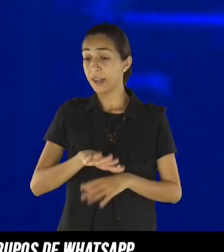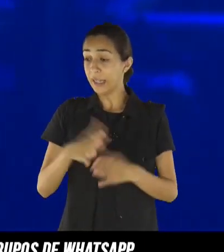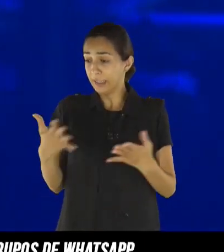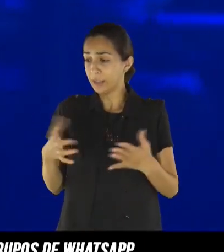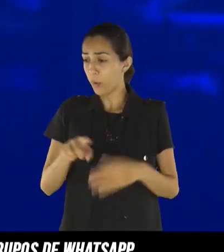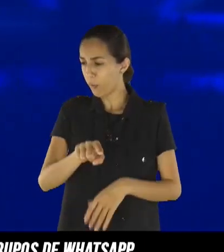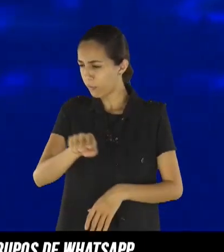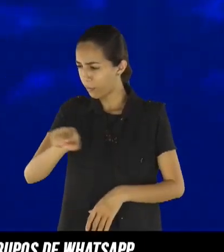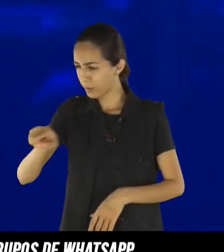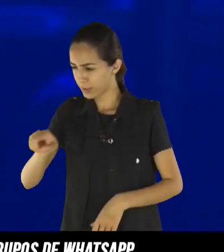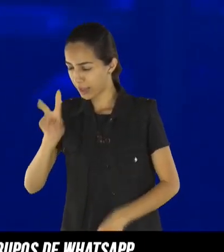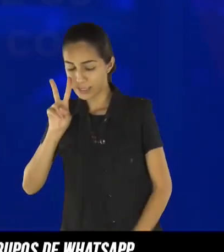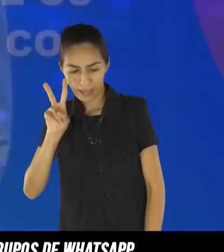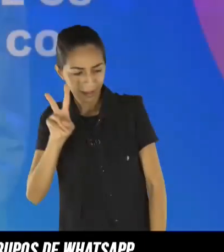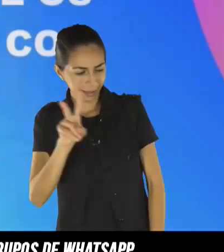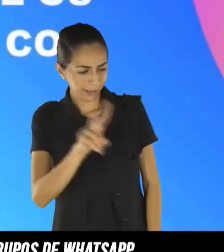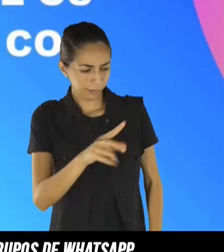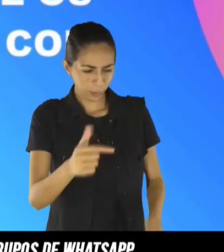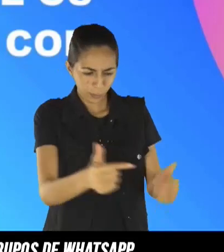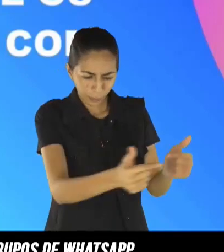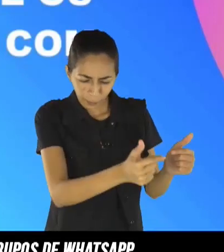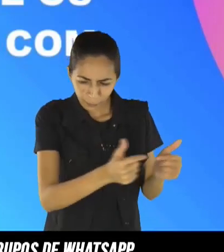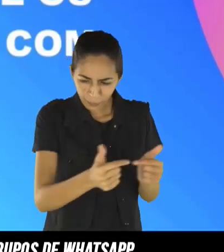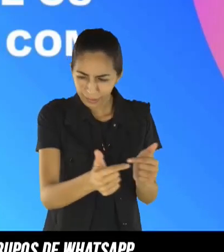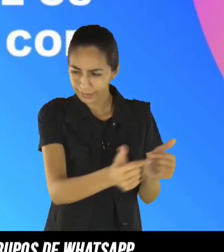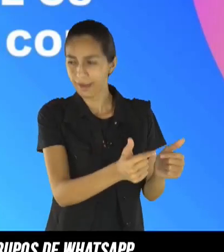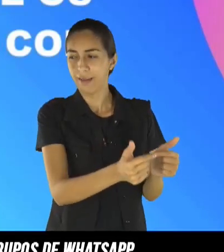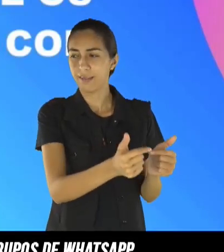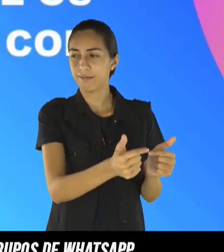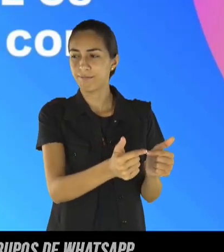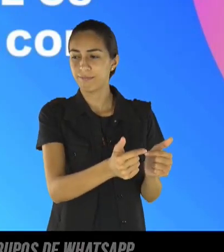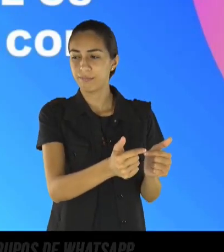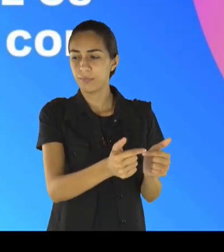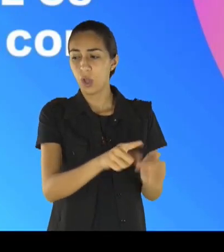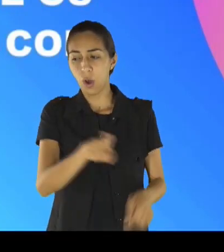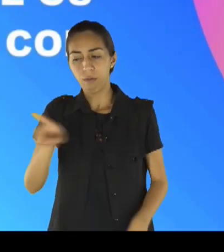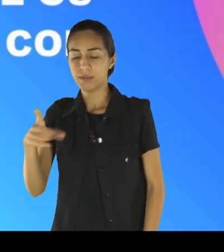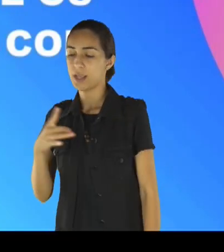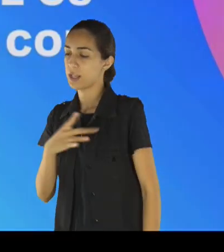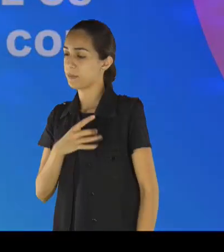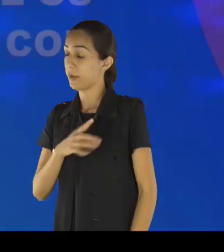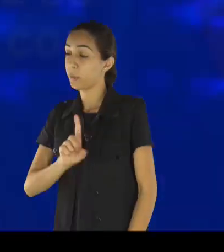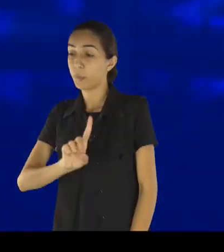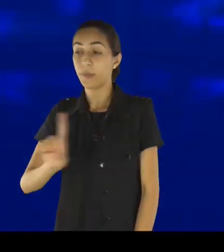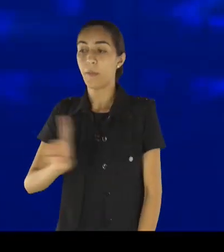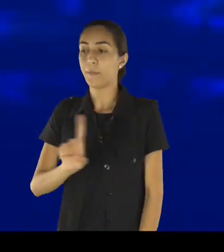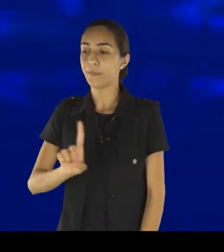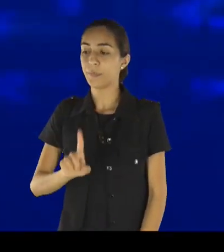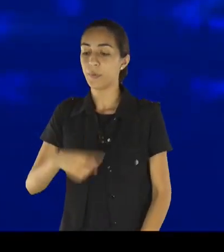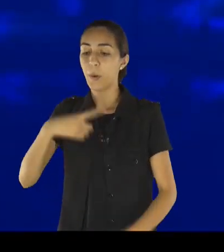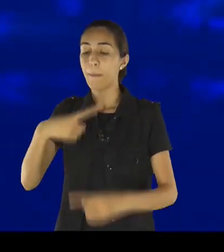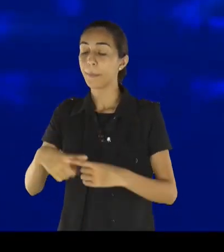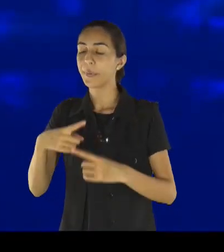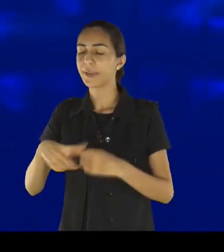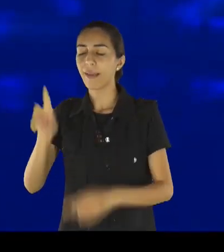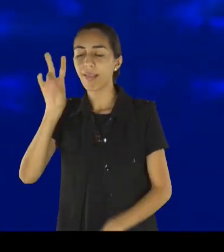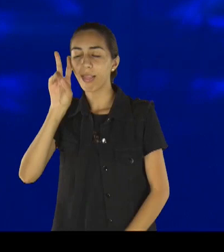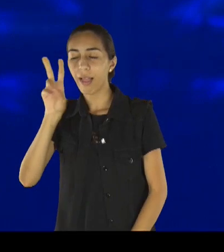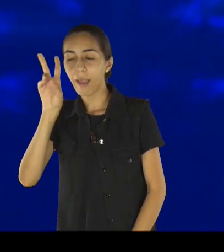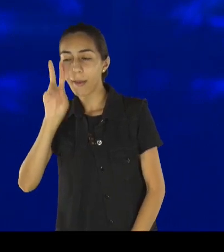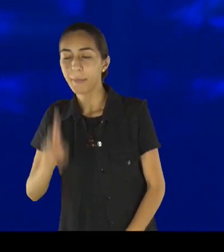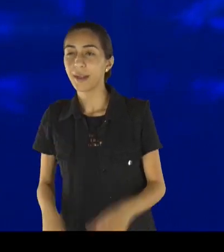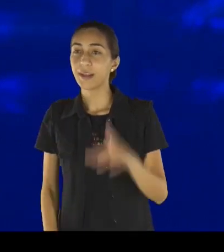tirou do Egito, esse que nos resgatou, que nos tirou do mundo da perdição, que nos tirou da